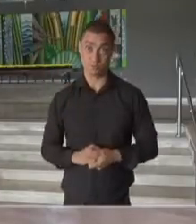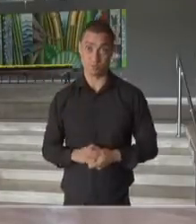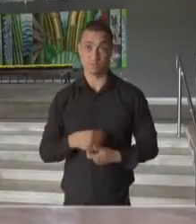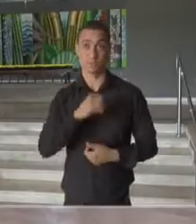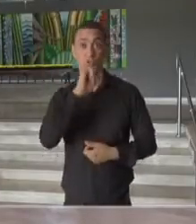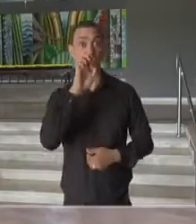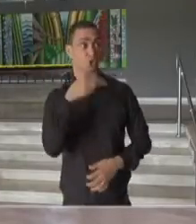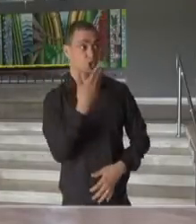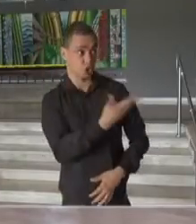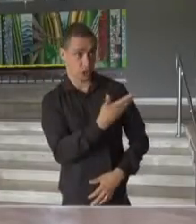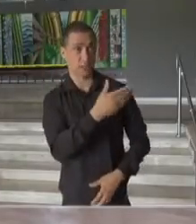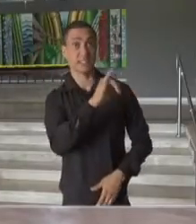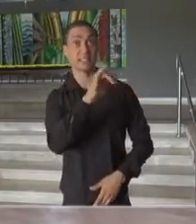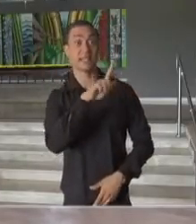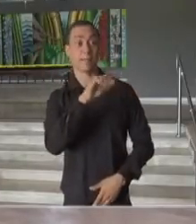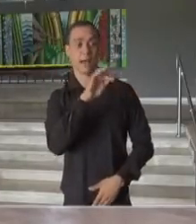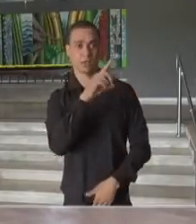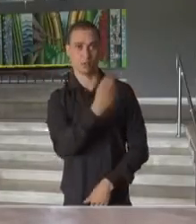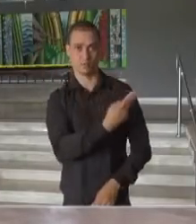Gorenstein e João Gabardo.